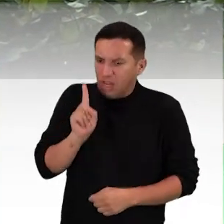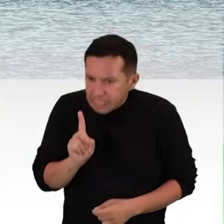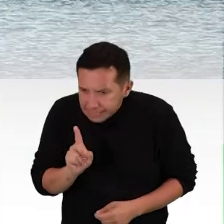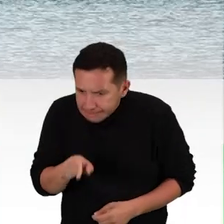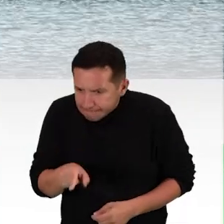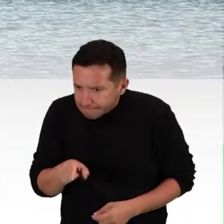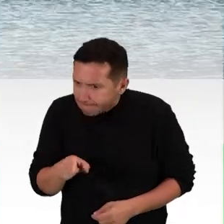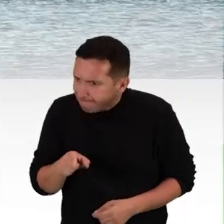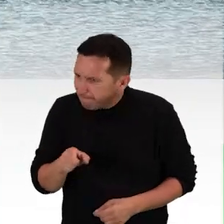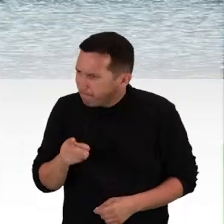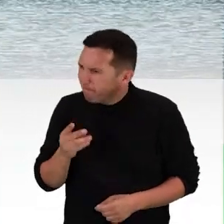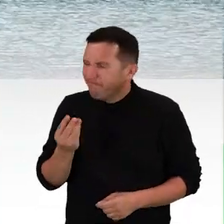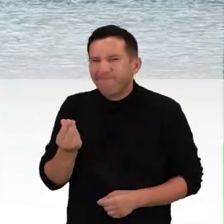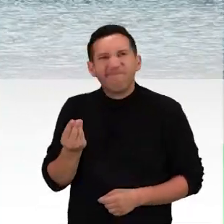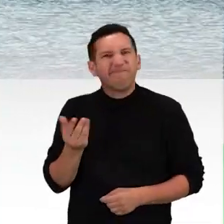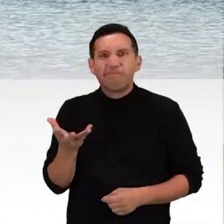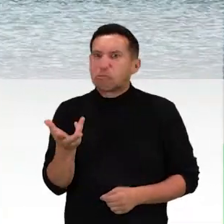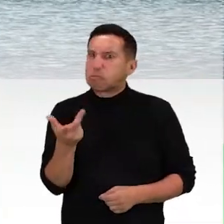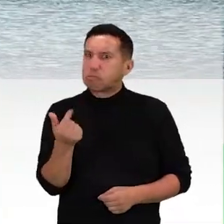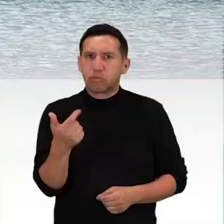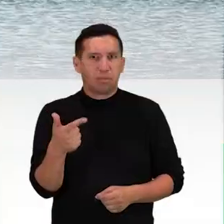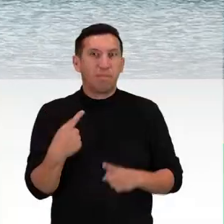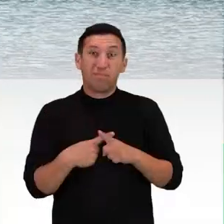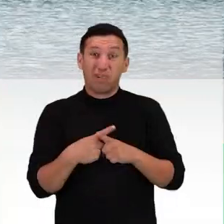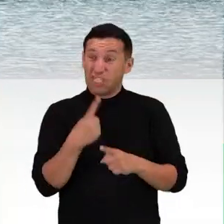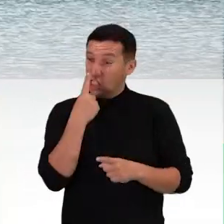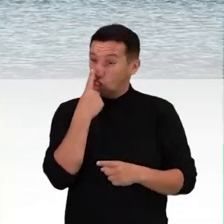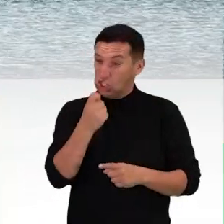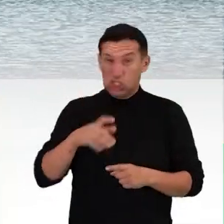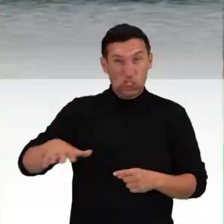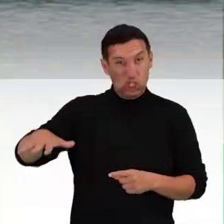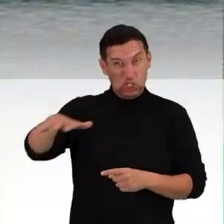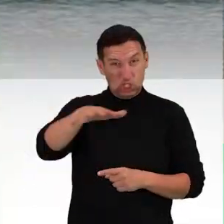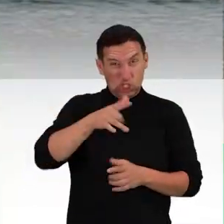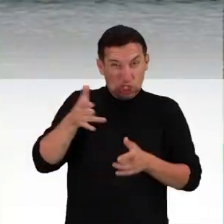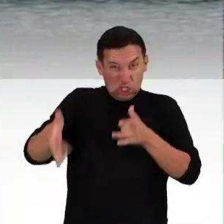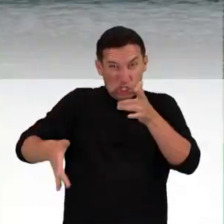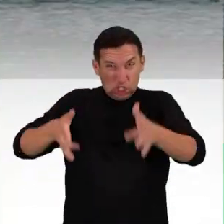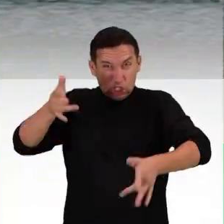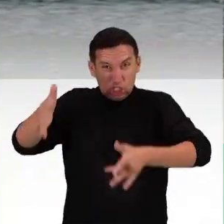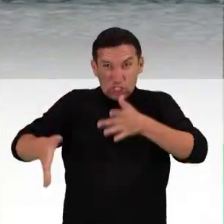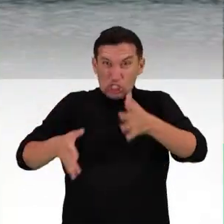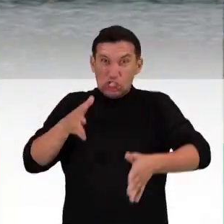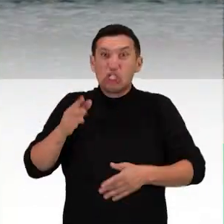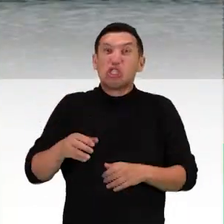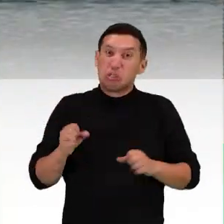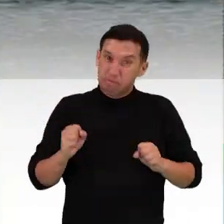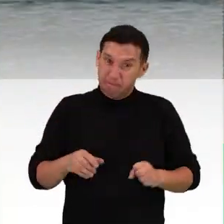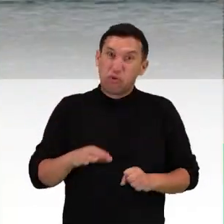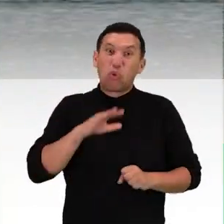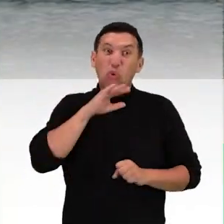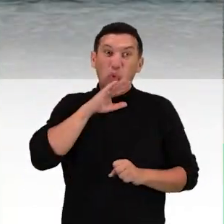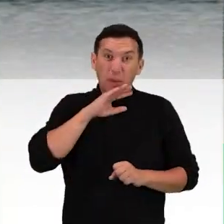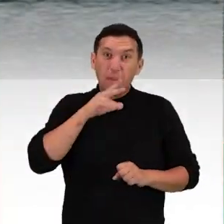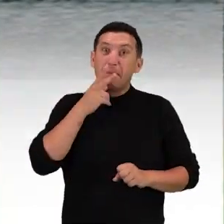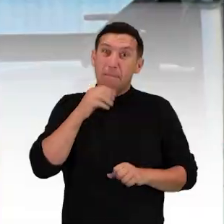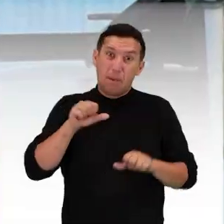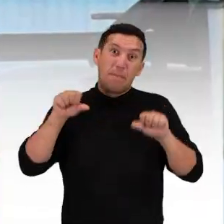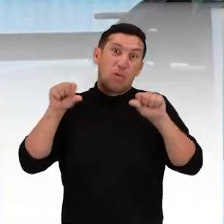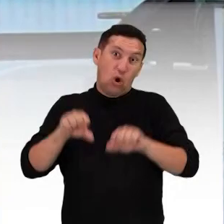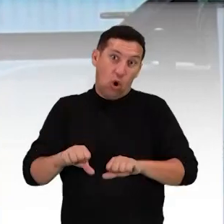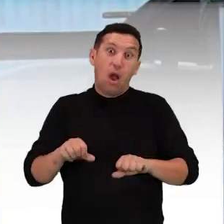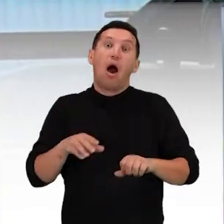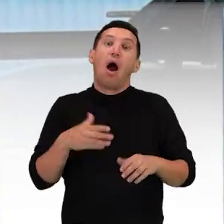assim. Agora, com a construção de uma nova ponte, a poluição e o assoreamento podem aumentar ainda mais